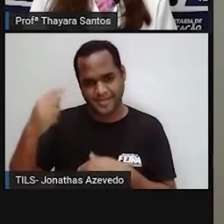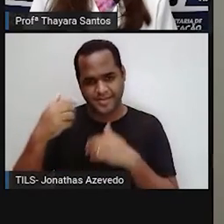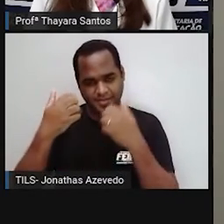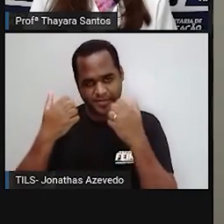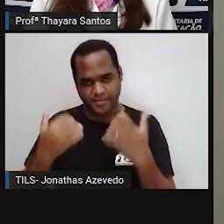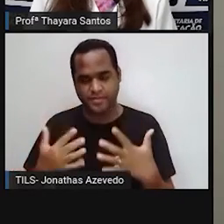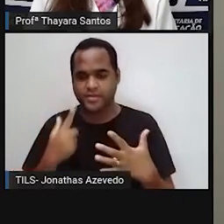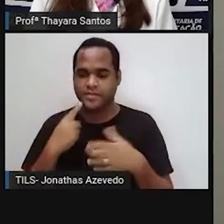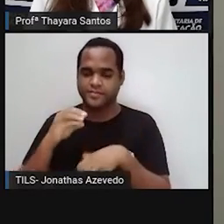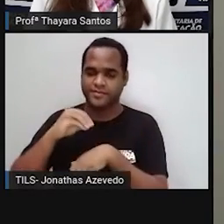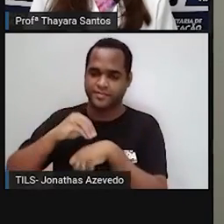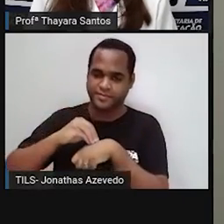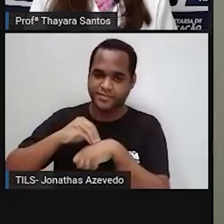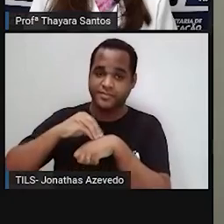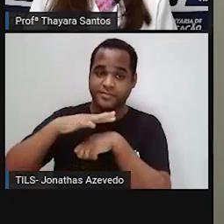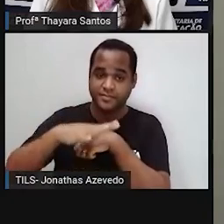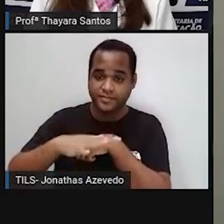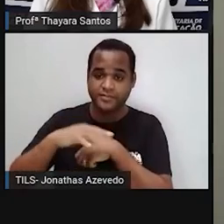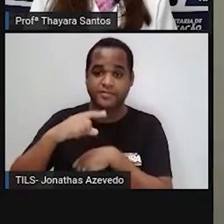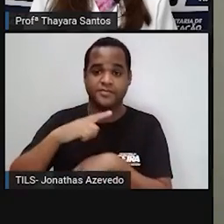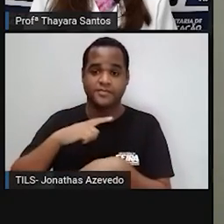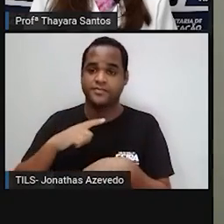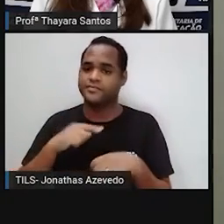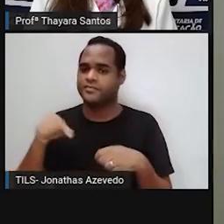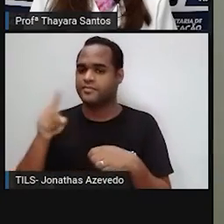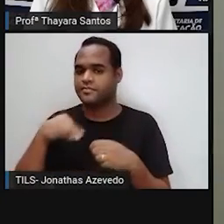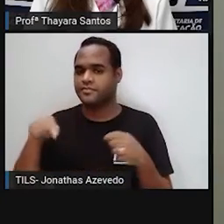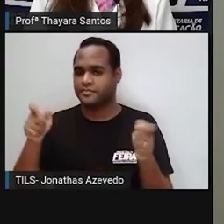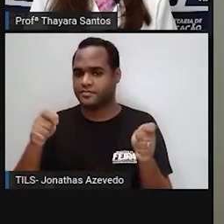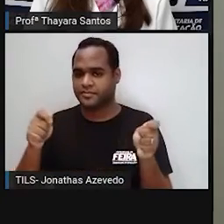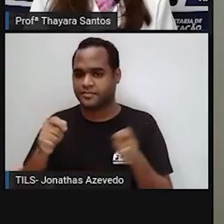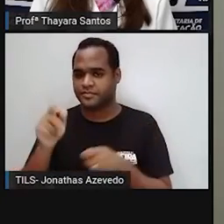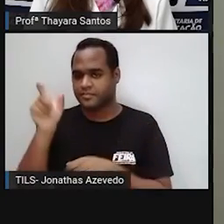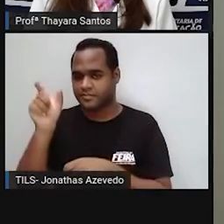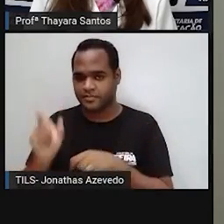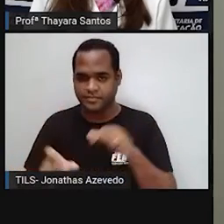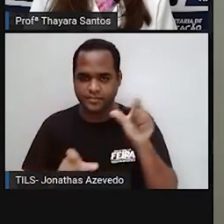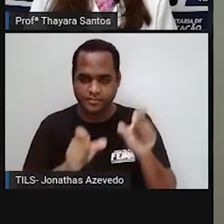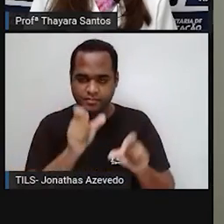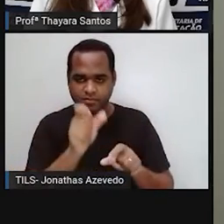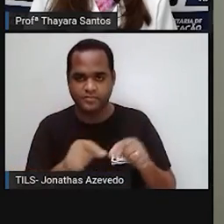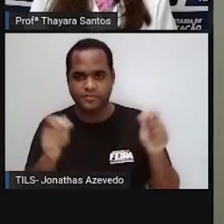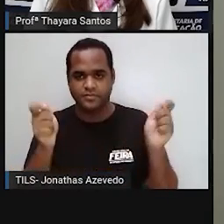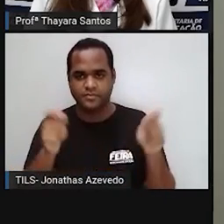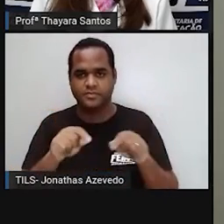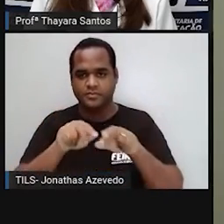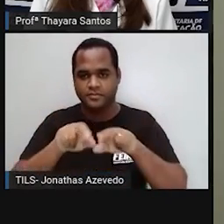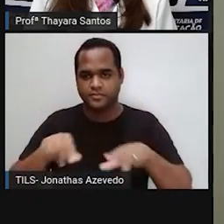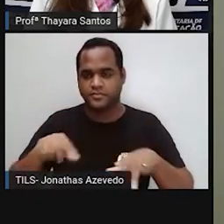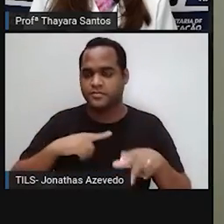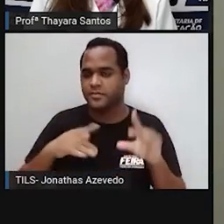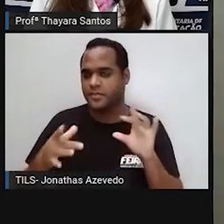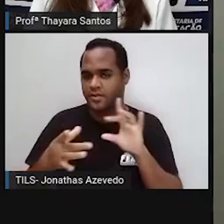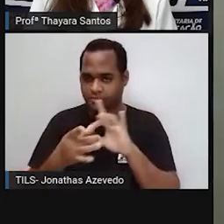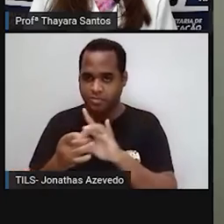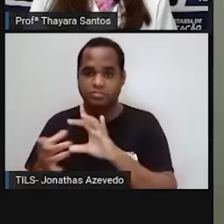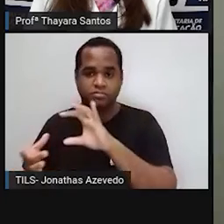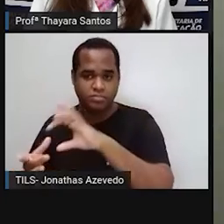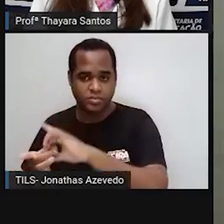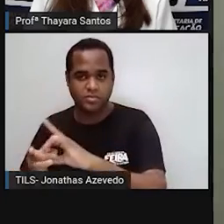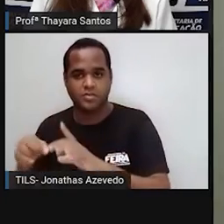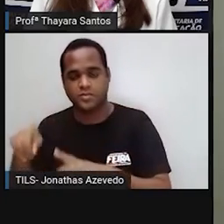informação. E nós, seres humanos, sim, estamos impactando com relação a isso. E nós